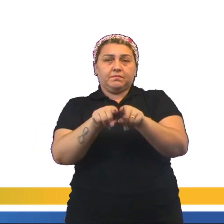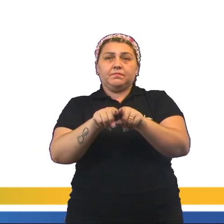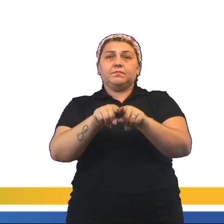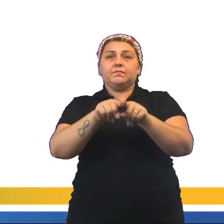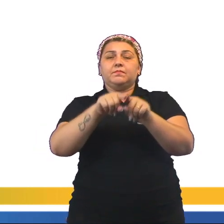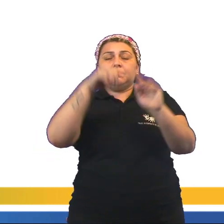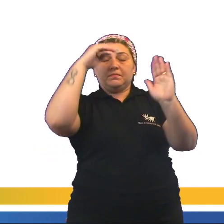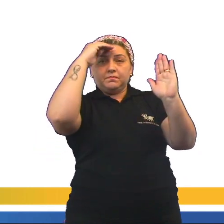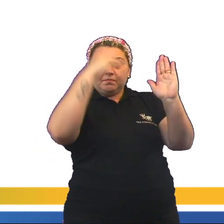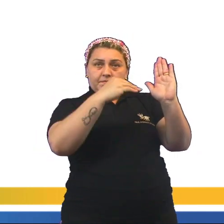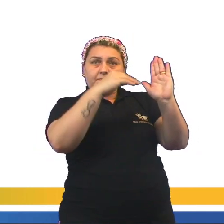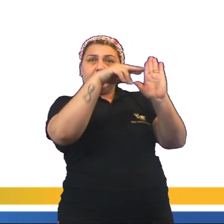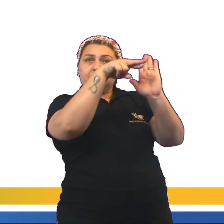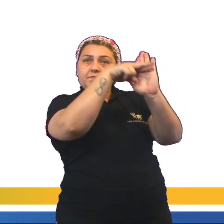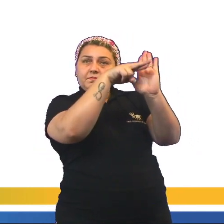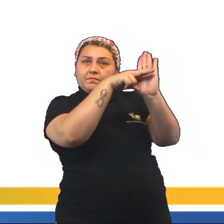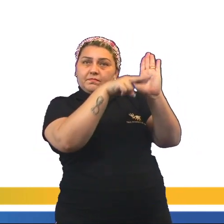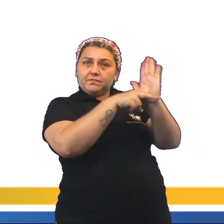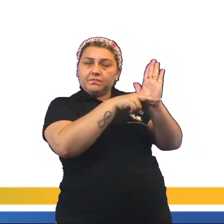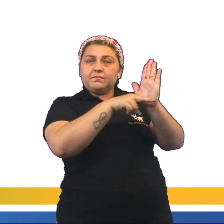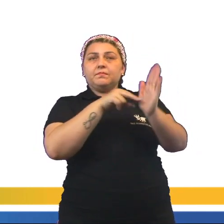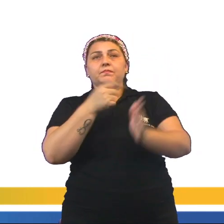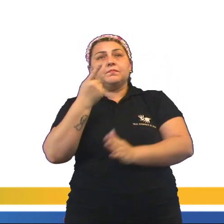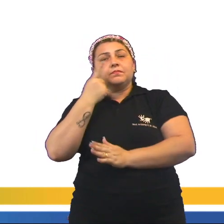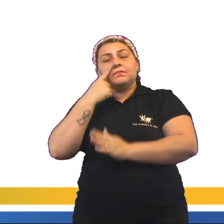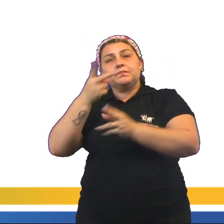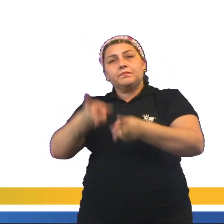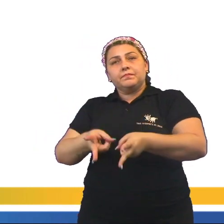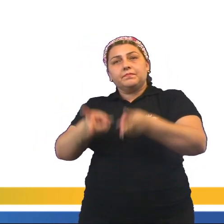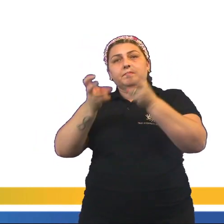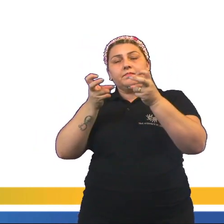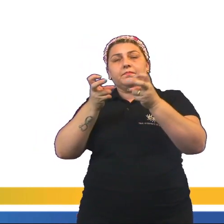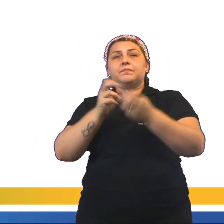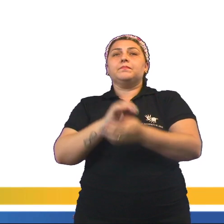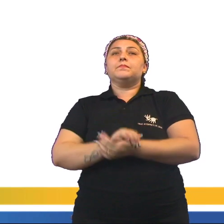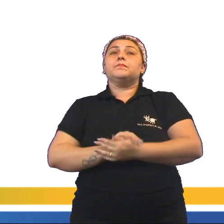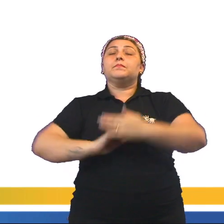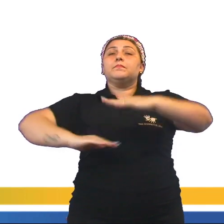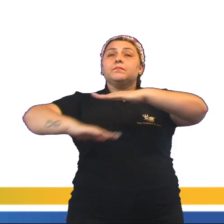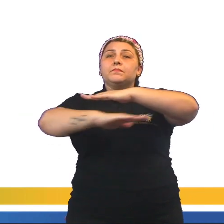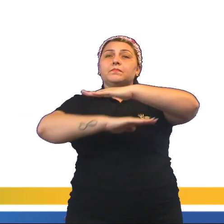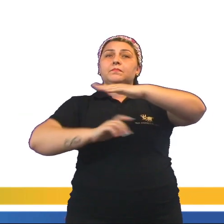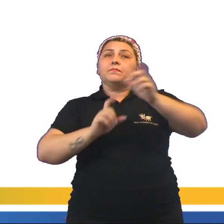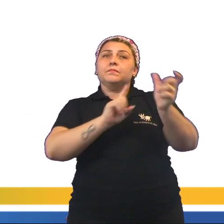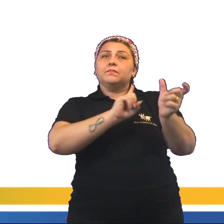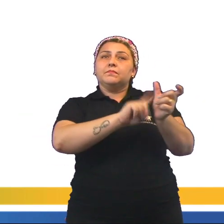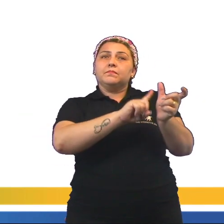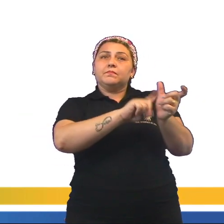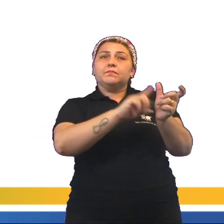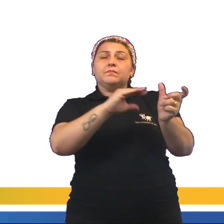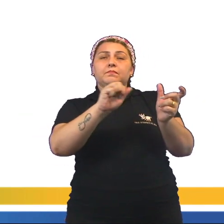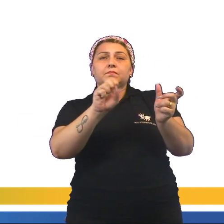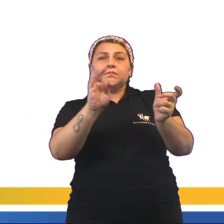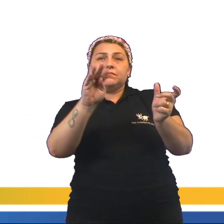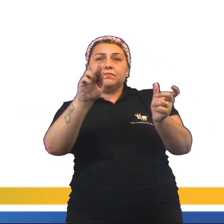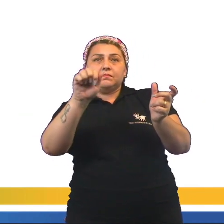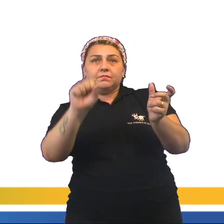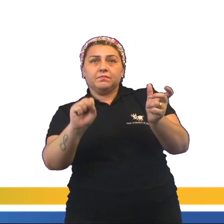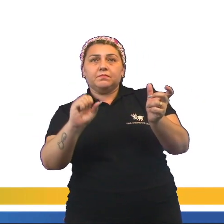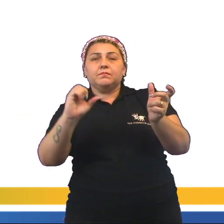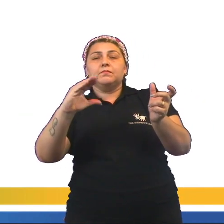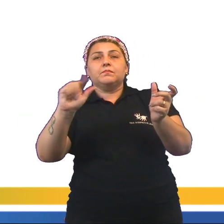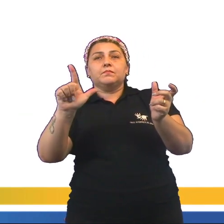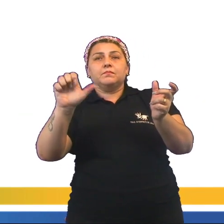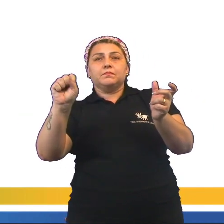obedecendo um critério. Então vamos observar que abaixo das palavras castas, classes